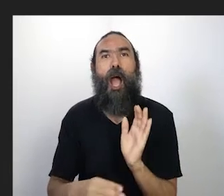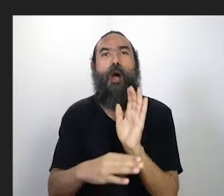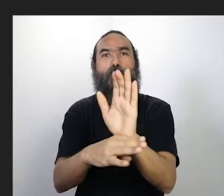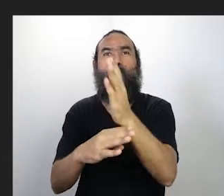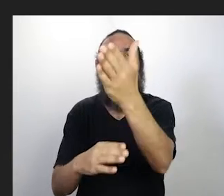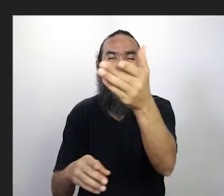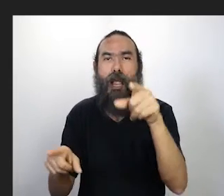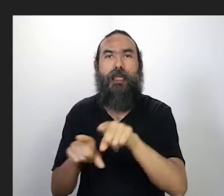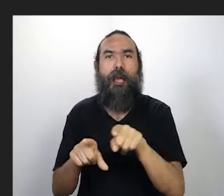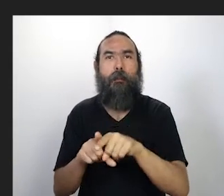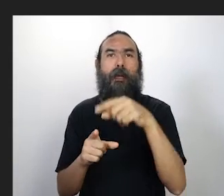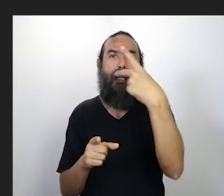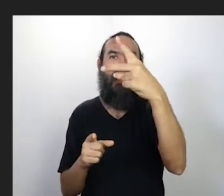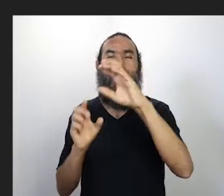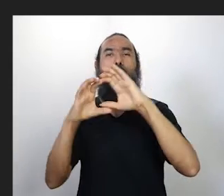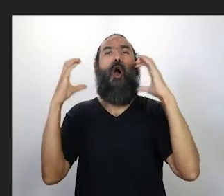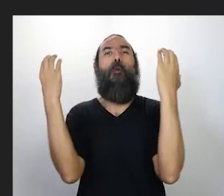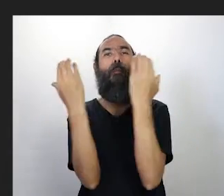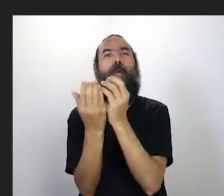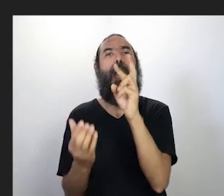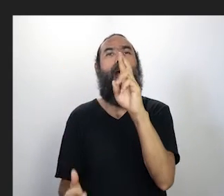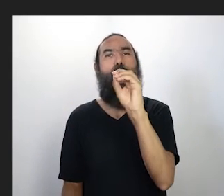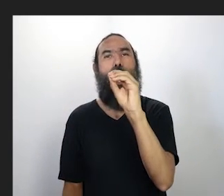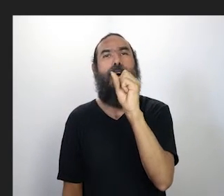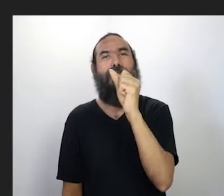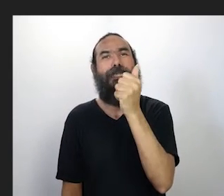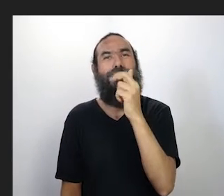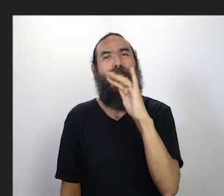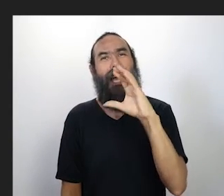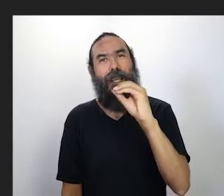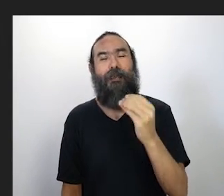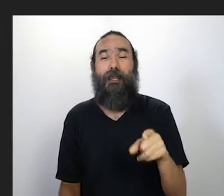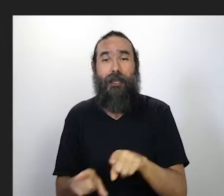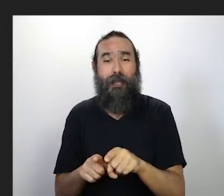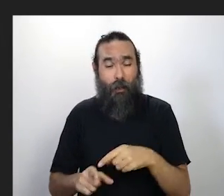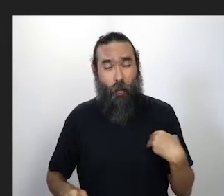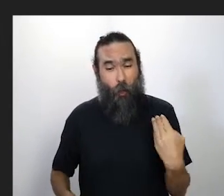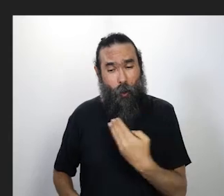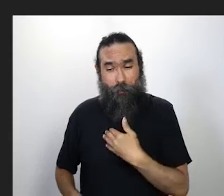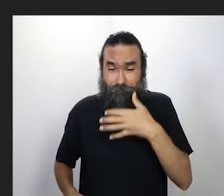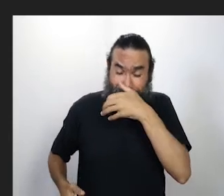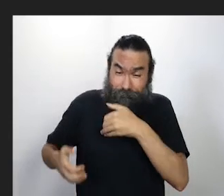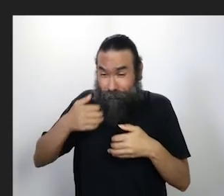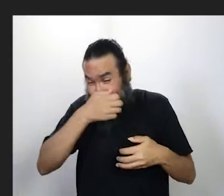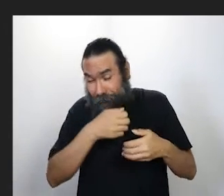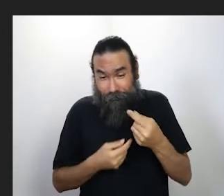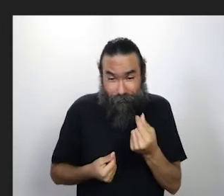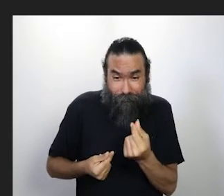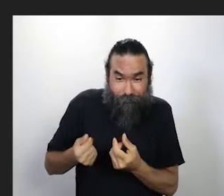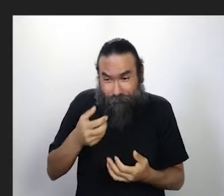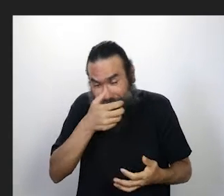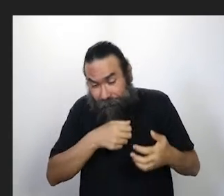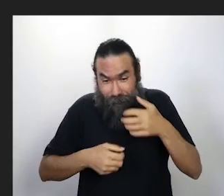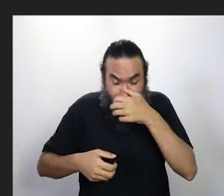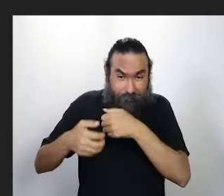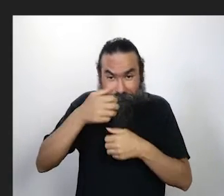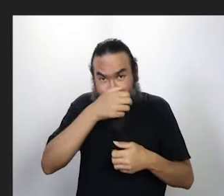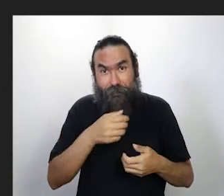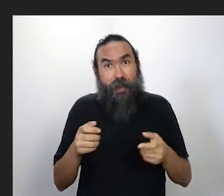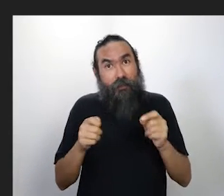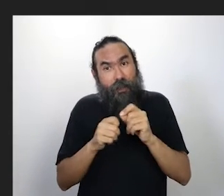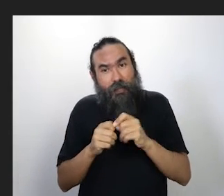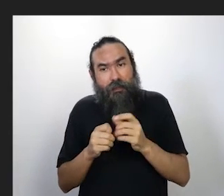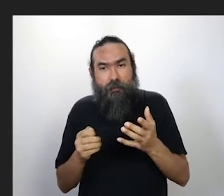ajudando lá, pouco, né, na comunidade dela, e a gente está sobrevivendo com isso, e fazendo alguns shows também,